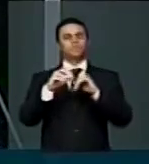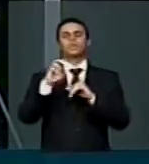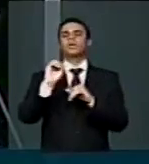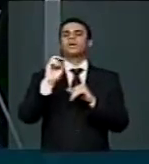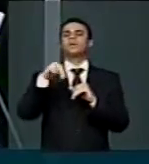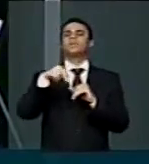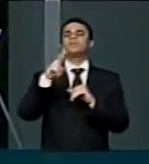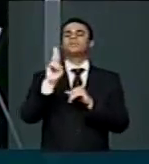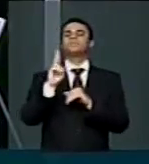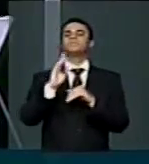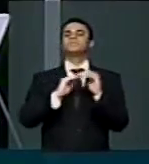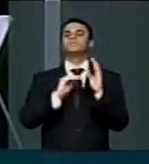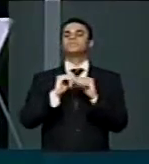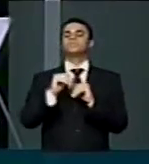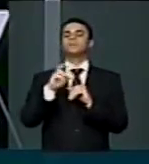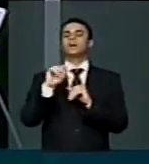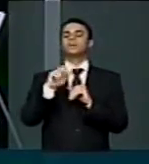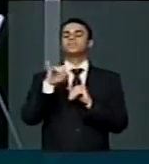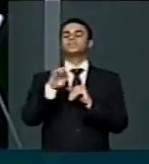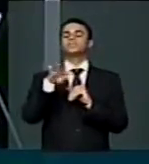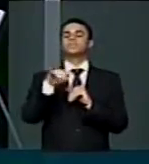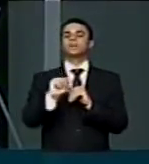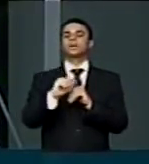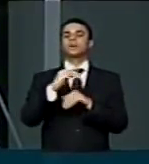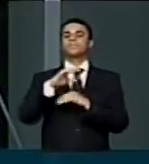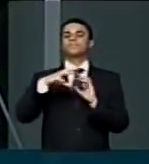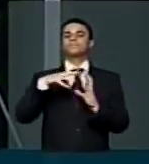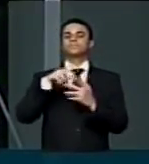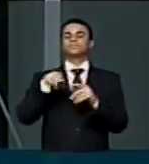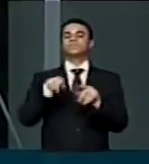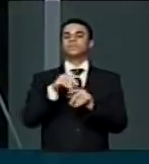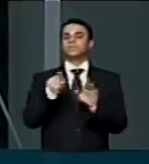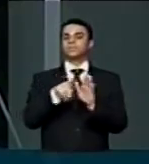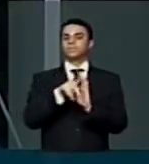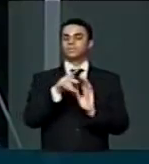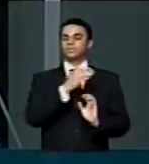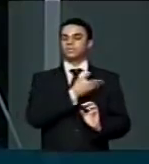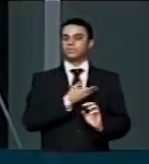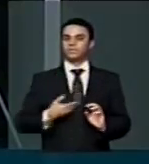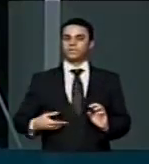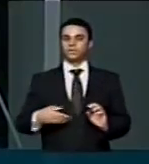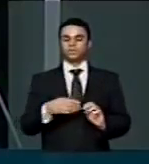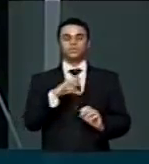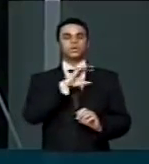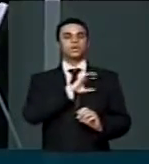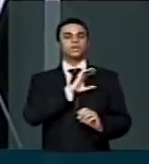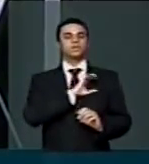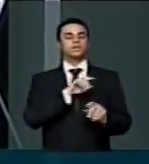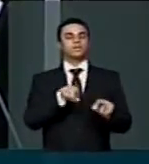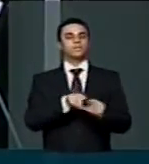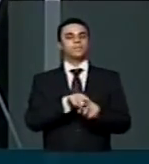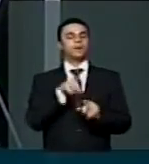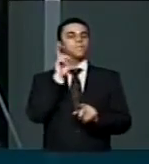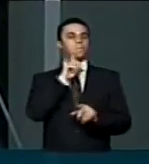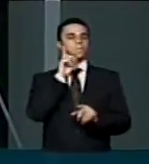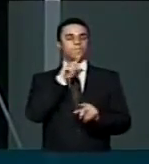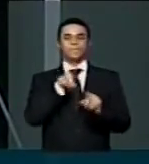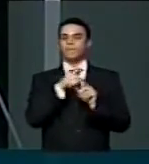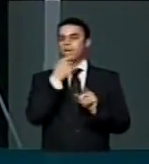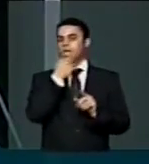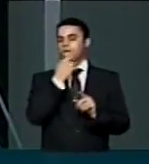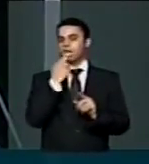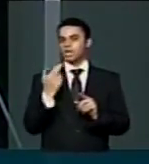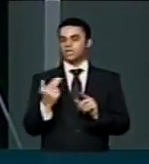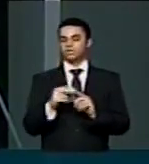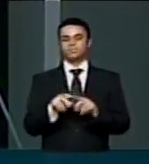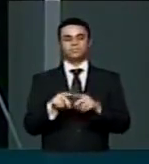Anistia Internacional e dos governos do Canadá, Estados Unidos e Reino Unido Mas ainda nenhuma manifestação do